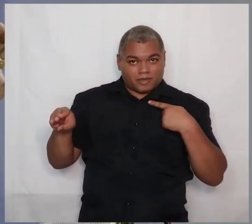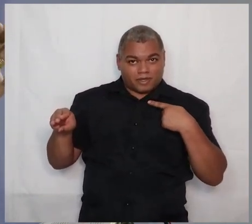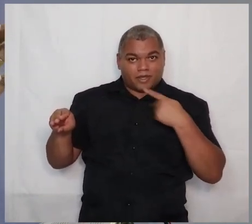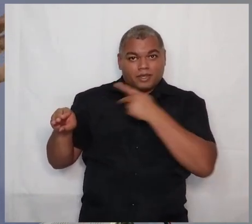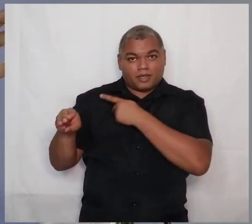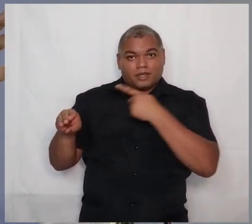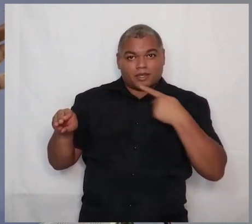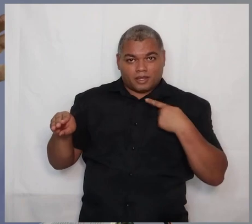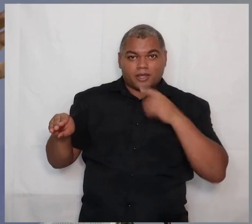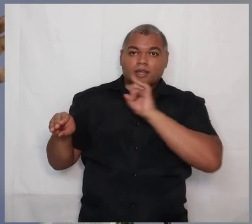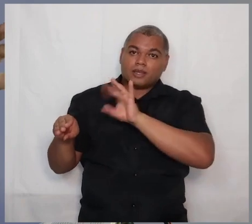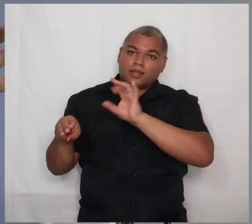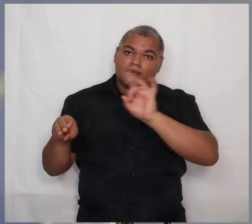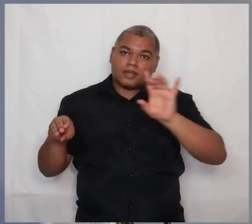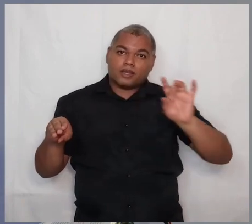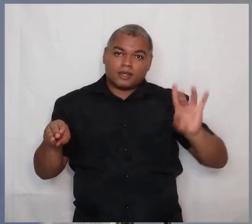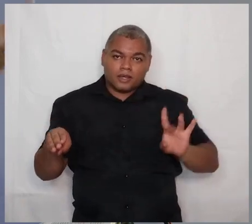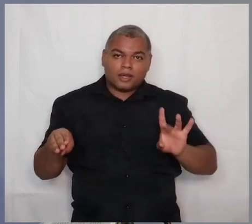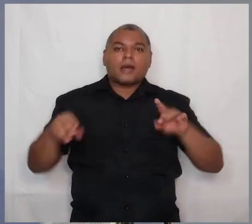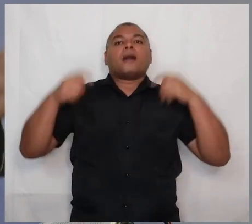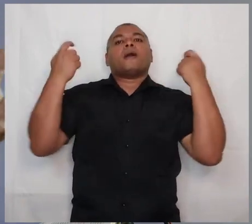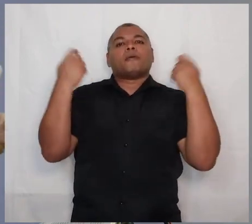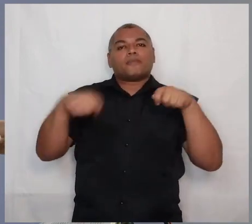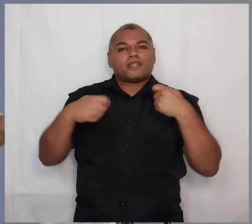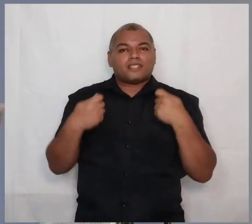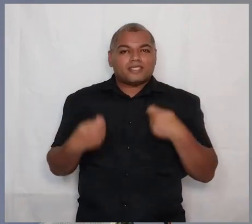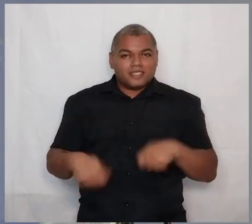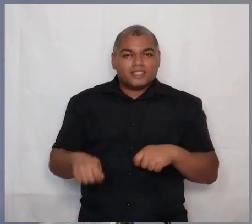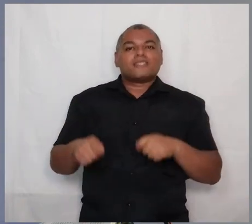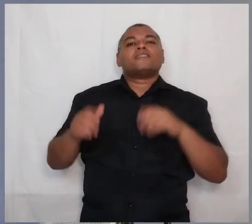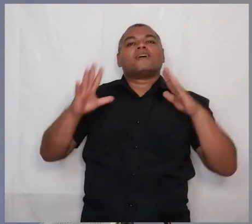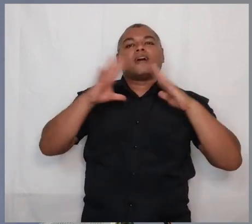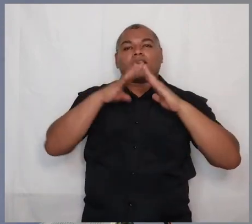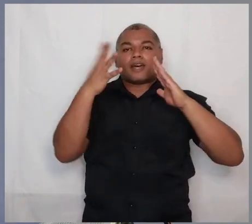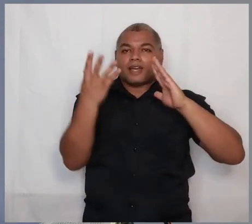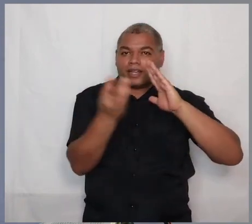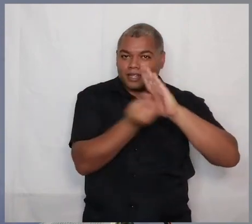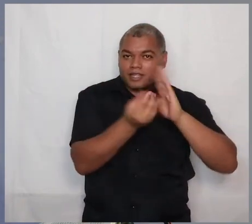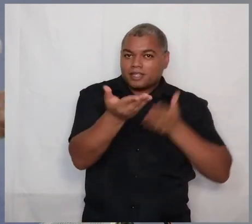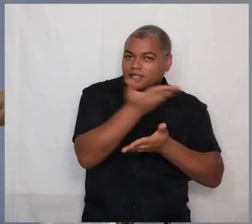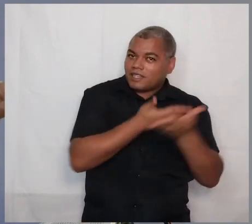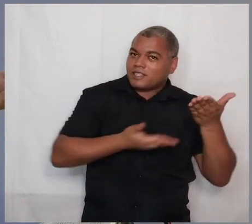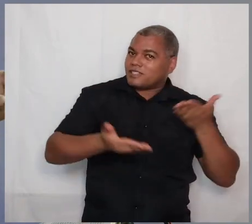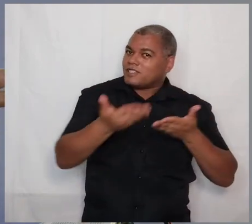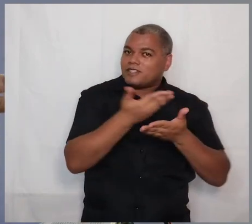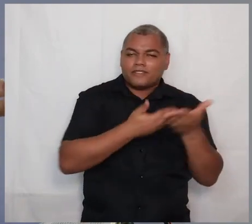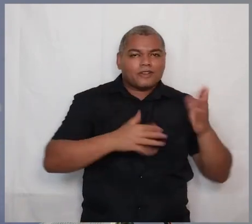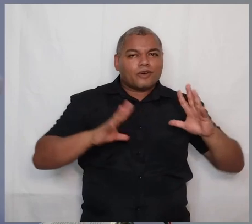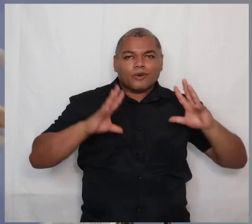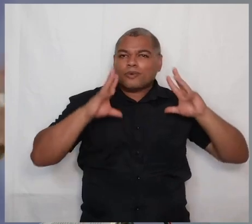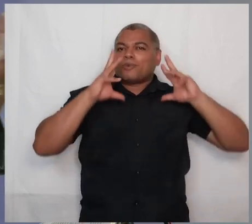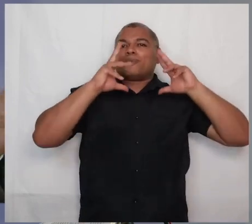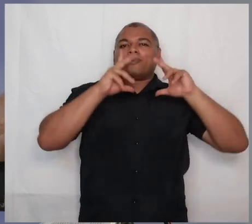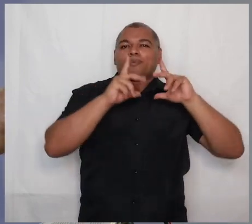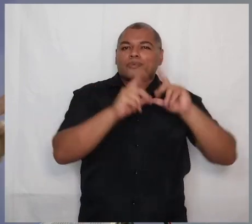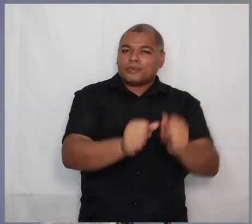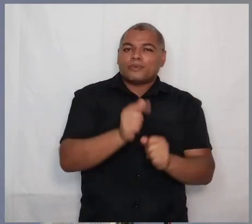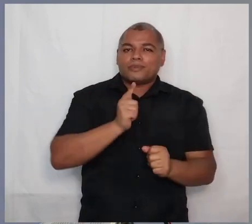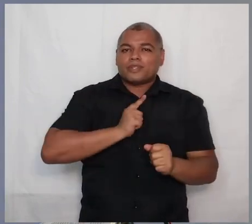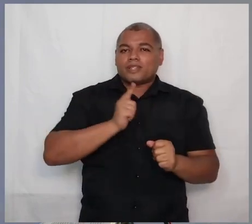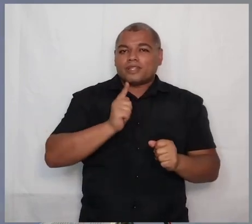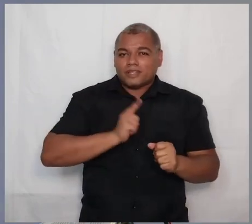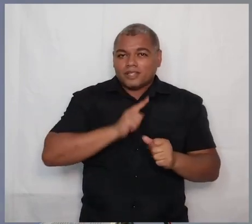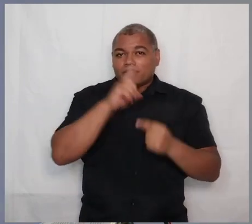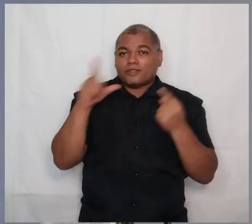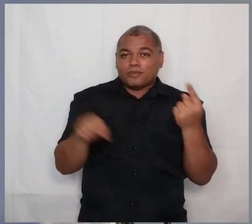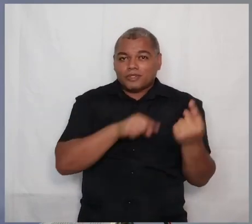bom teólogo. Todo teólogo deveria servir a igreja com as suas capacidades de edificar a igreja por